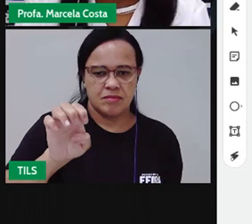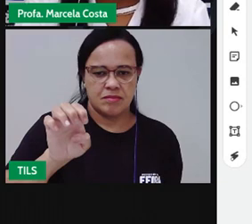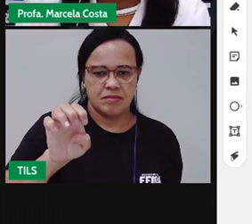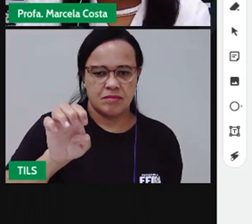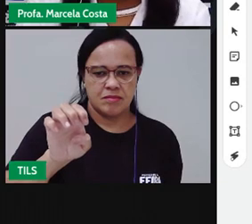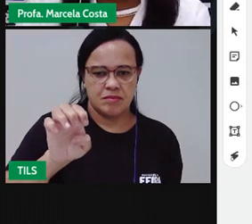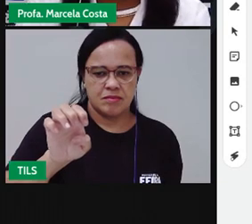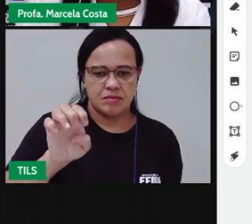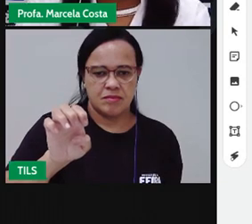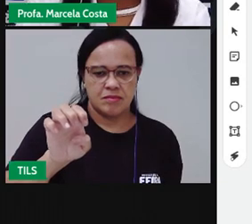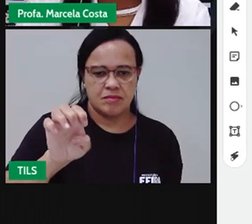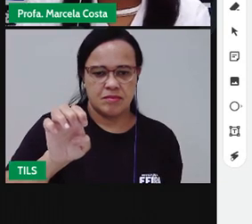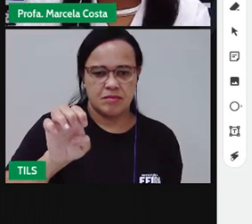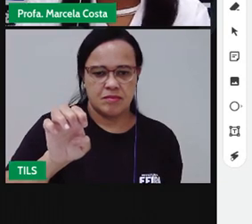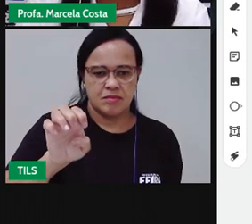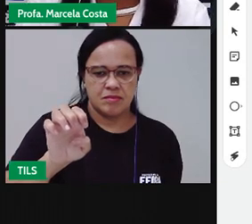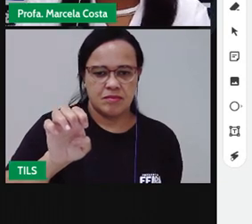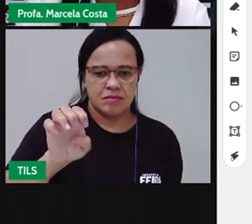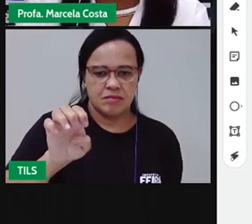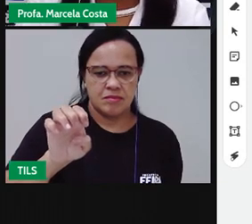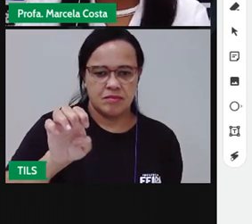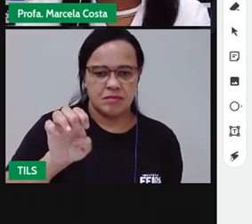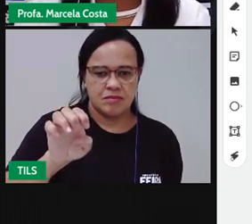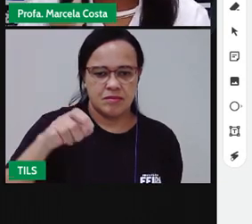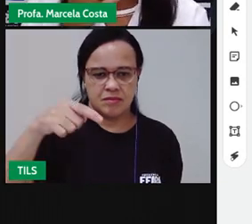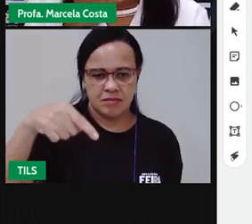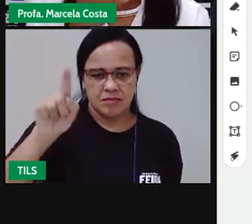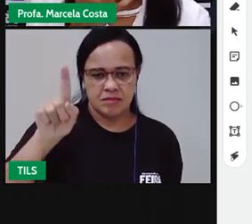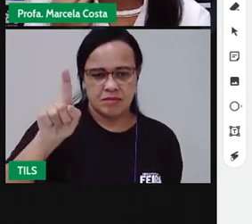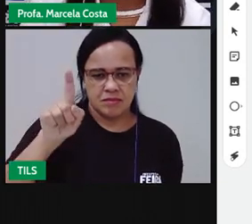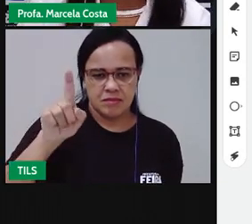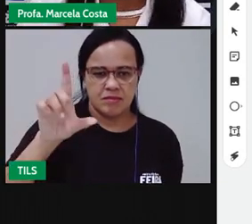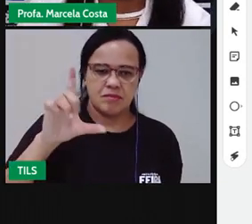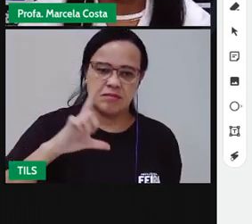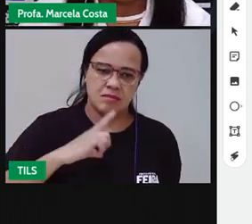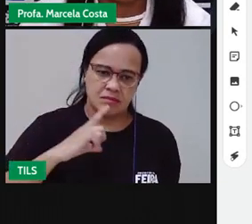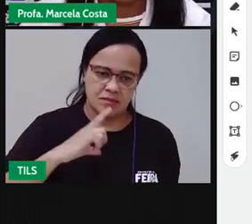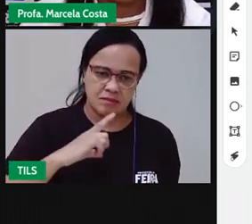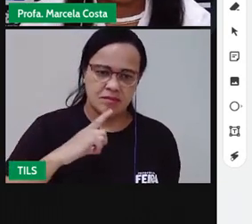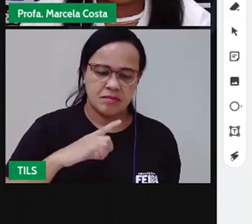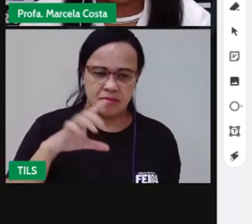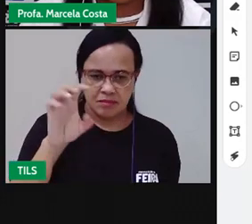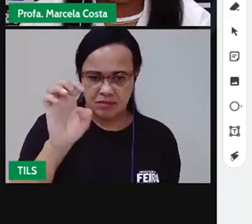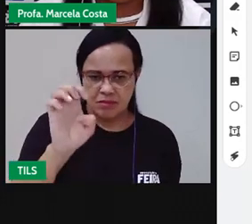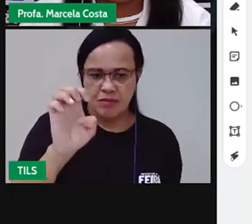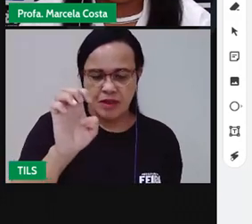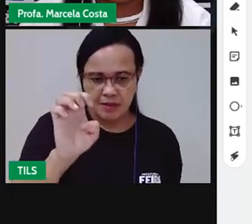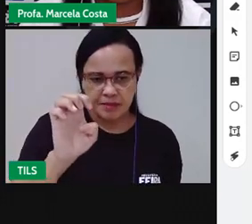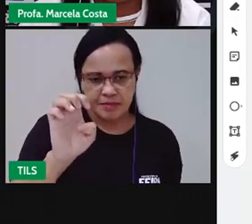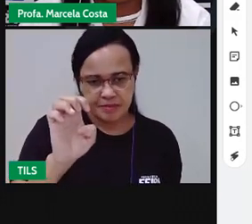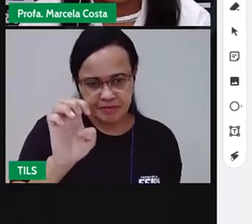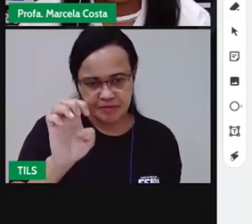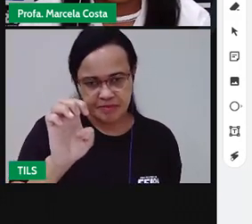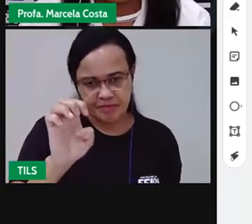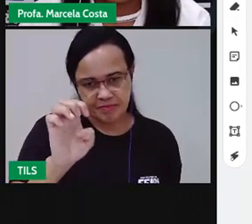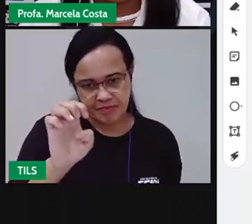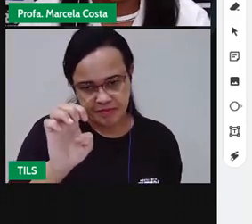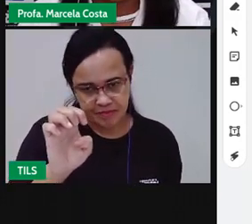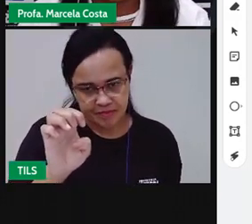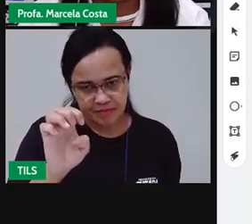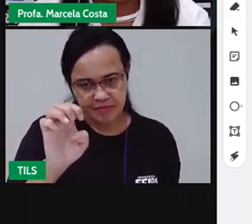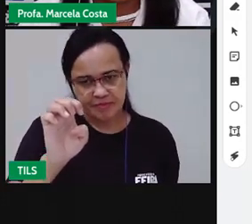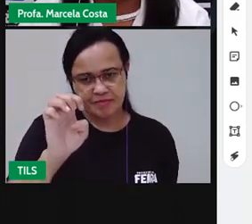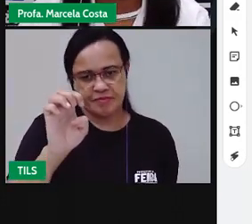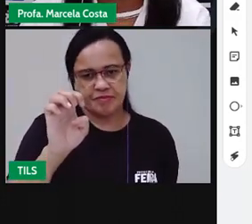Essa letra tem um... Essa palavra tem um acentozinho aqui na letra E. Então, a dá um traçado